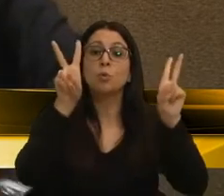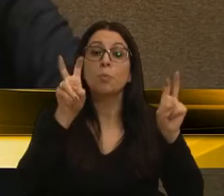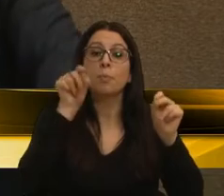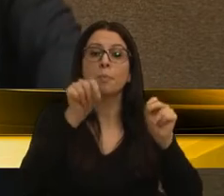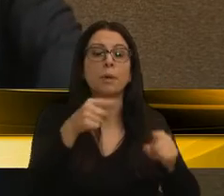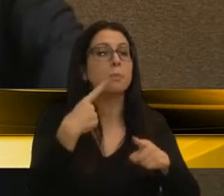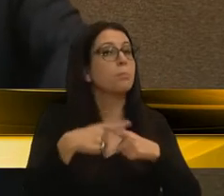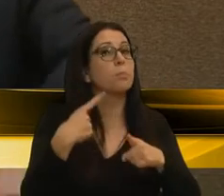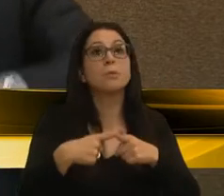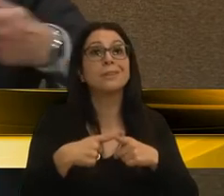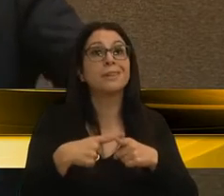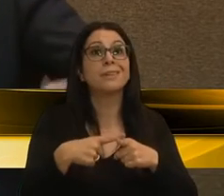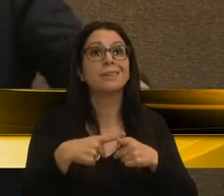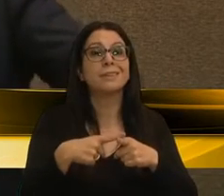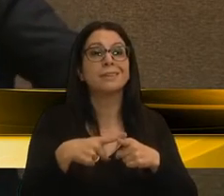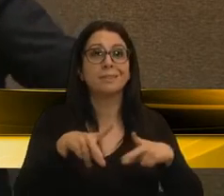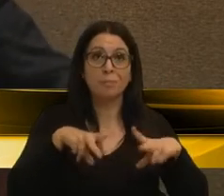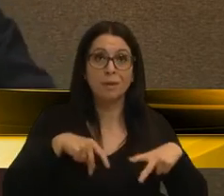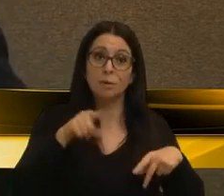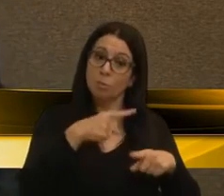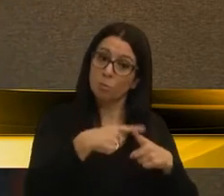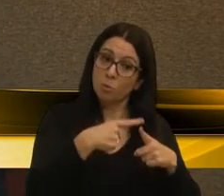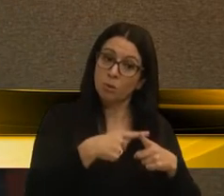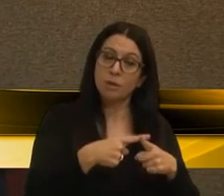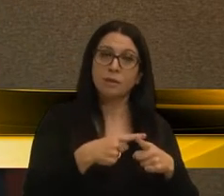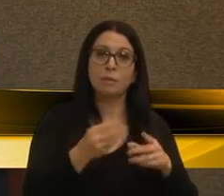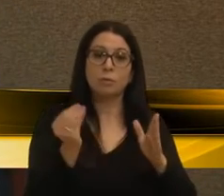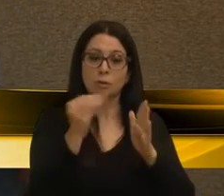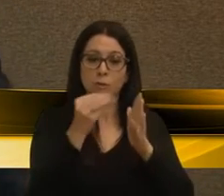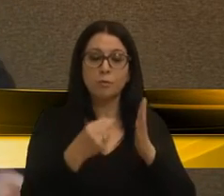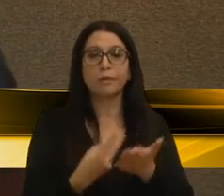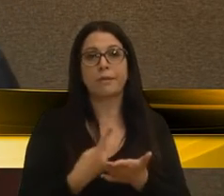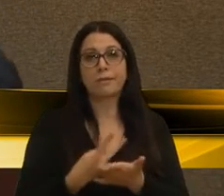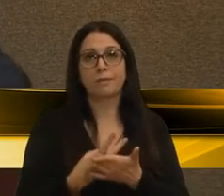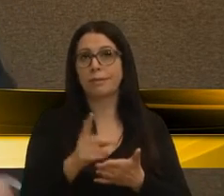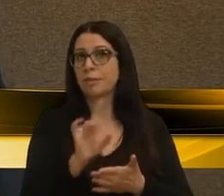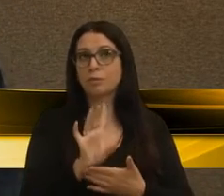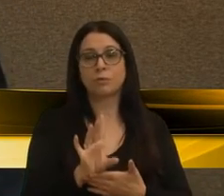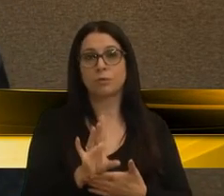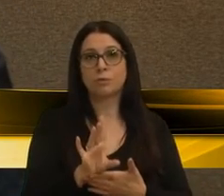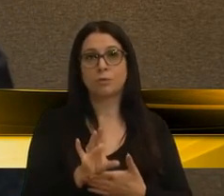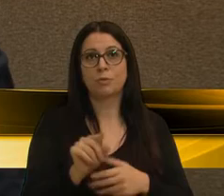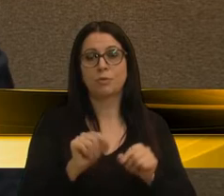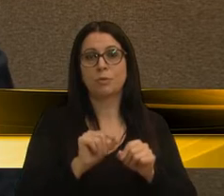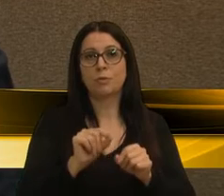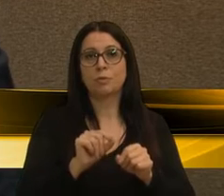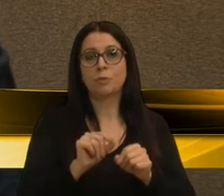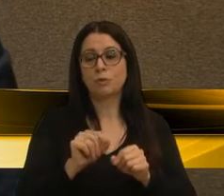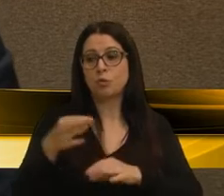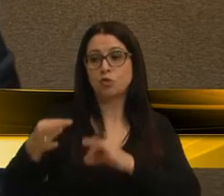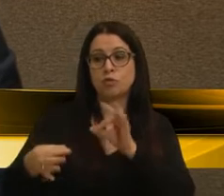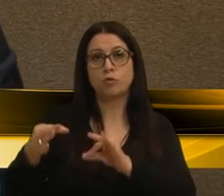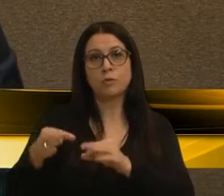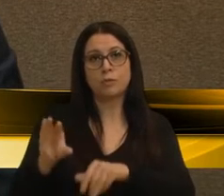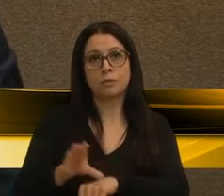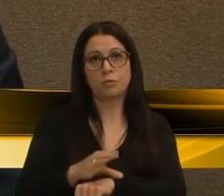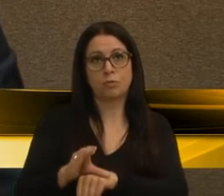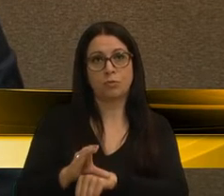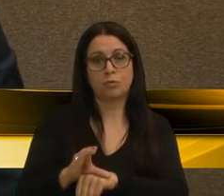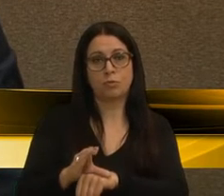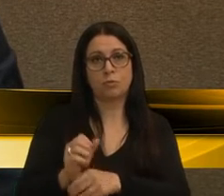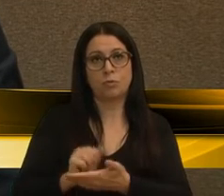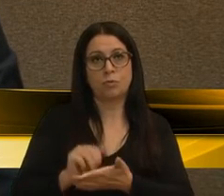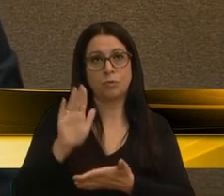por que você também está colocando vício de origem, e não só pela questão jurídica e constitucional.